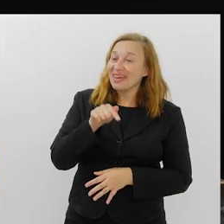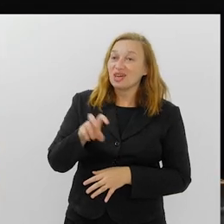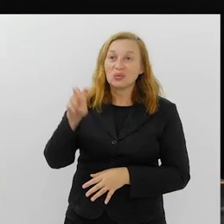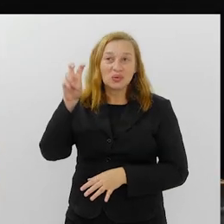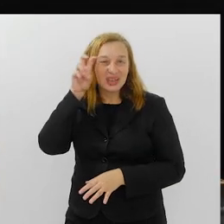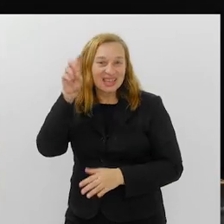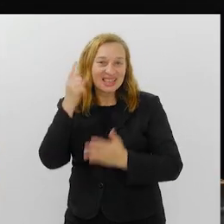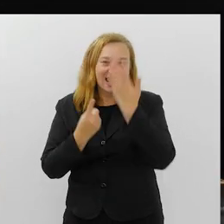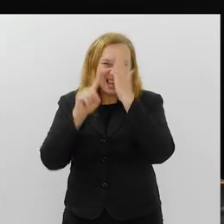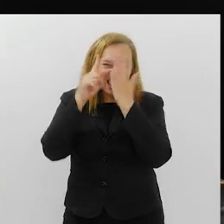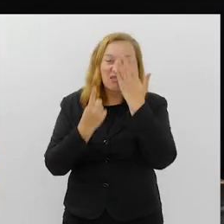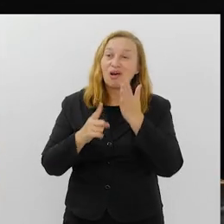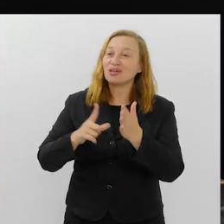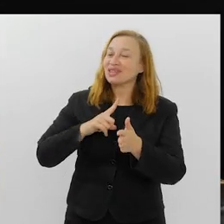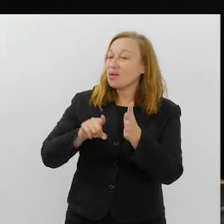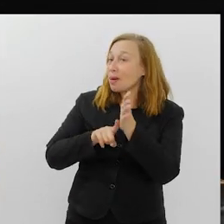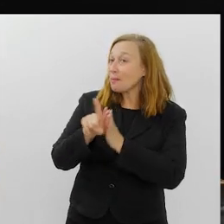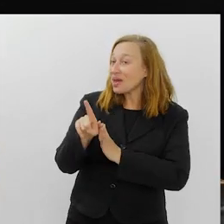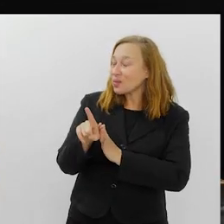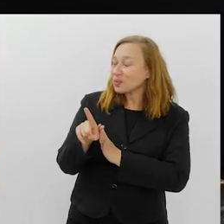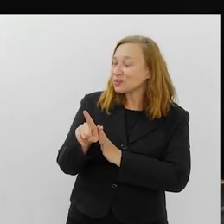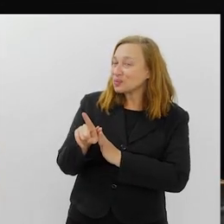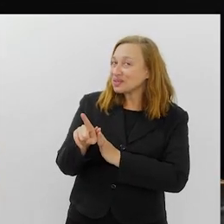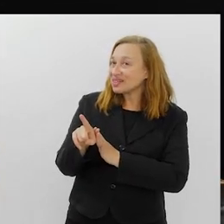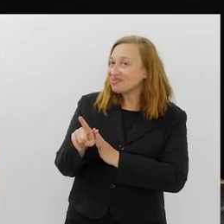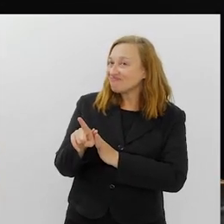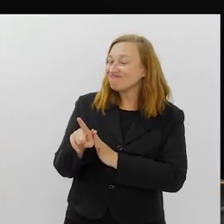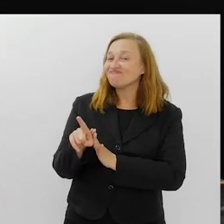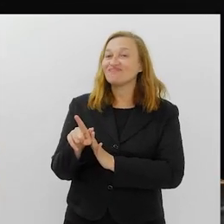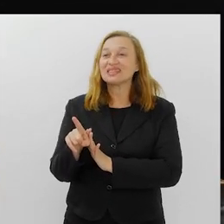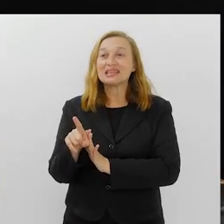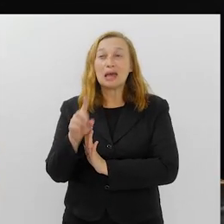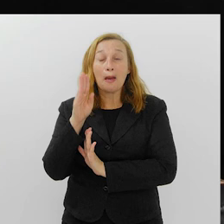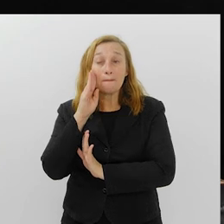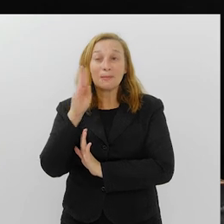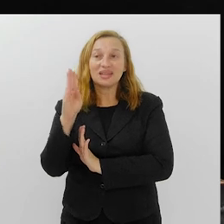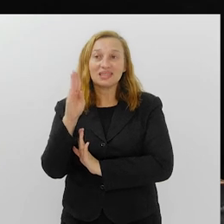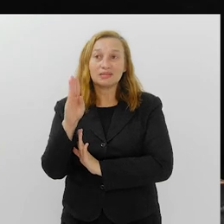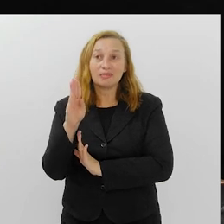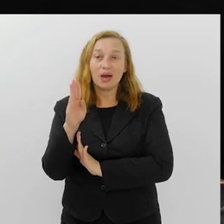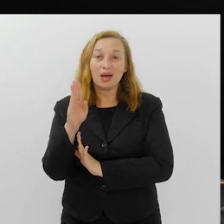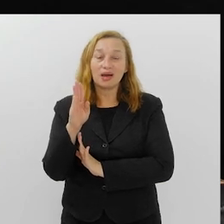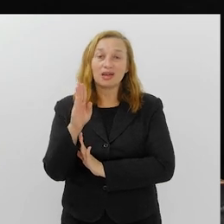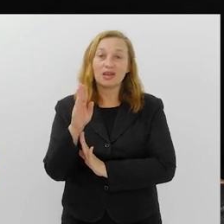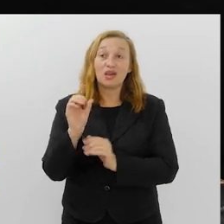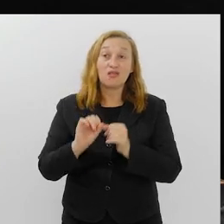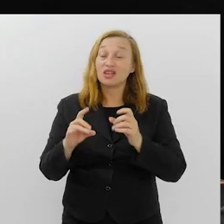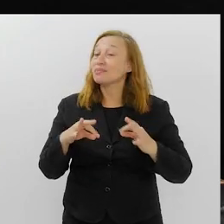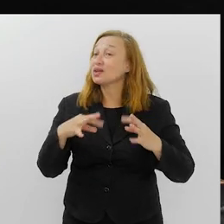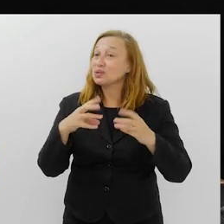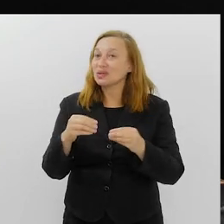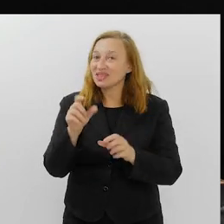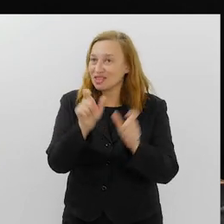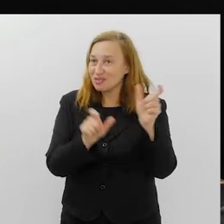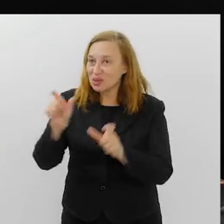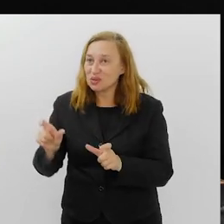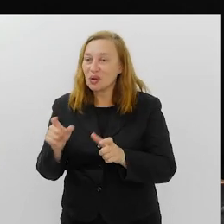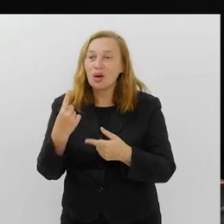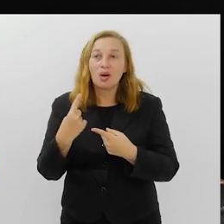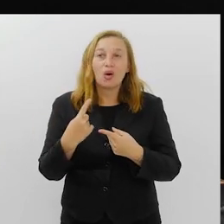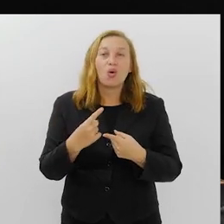aqui no Quintas a gente sempre tem uma pergunta que eu me inspirei no próprio Milton Cunha. eu faço essa pergunta para todos os convidados.